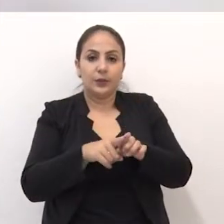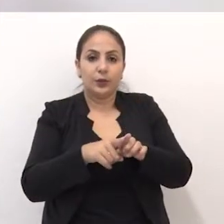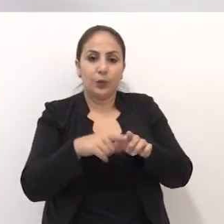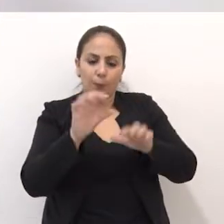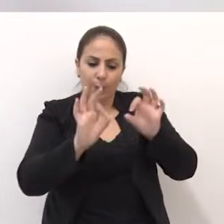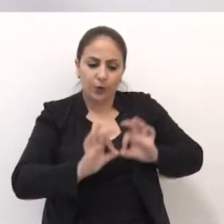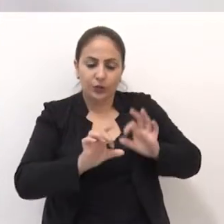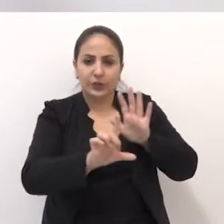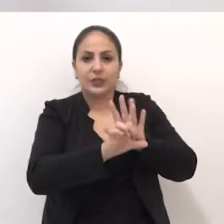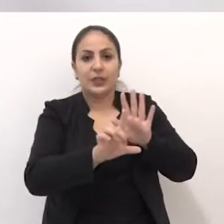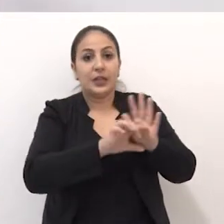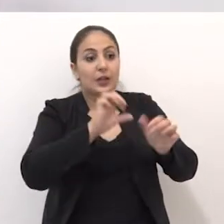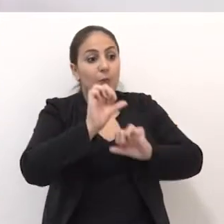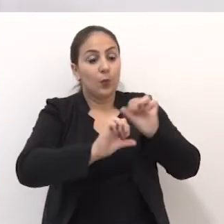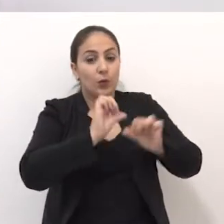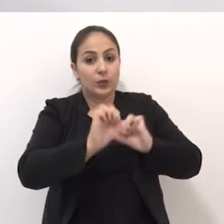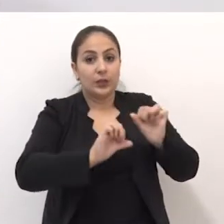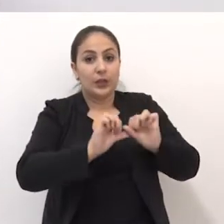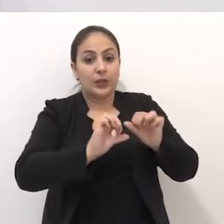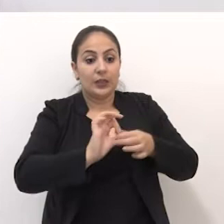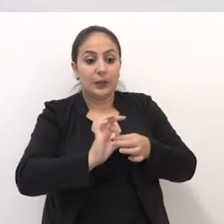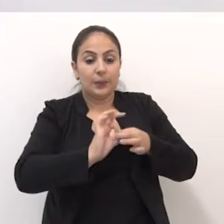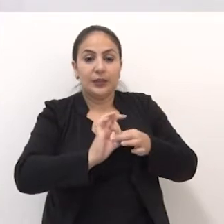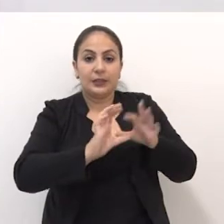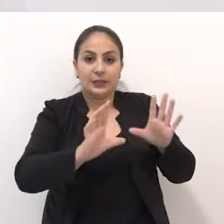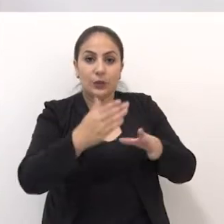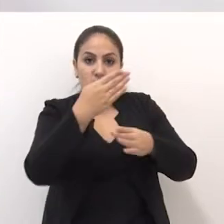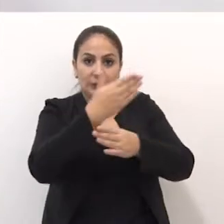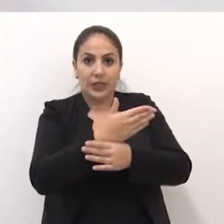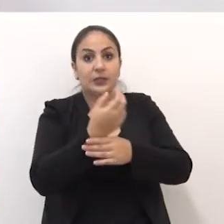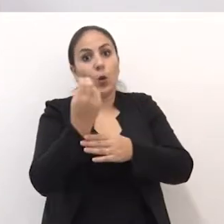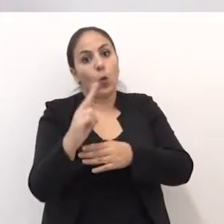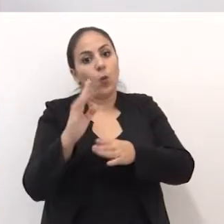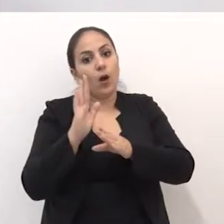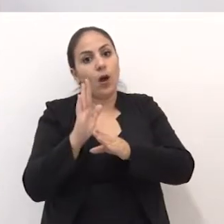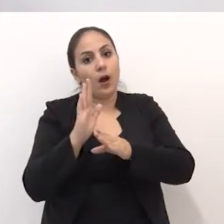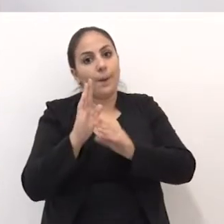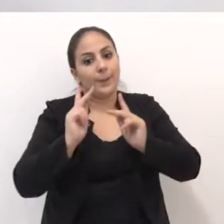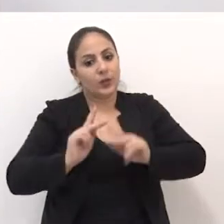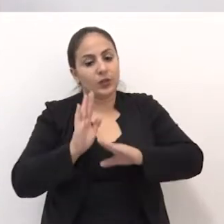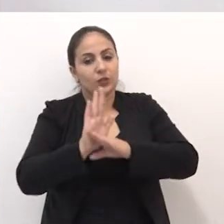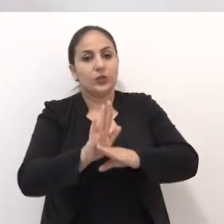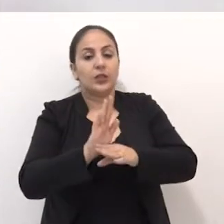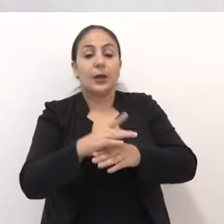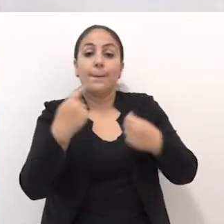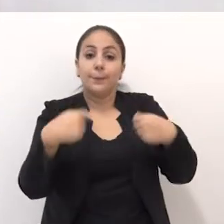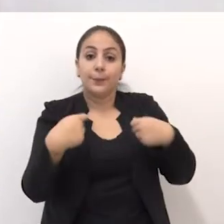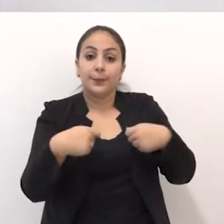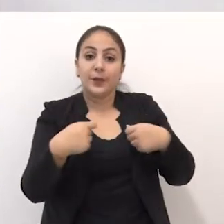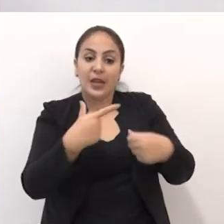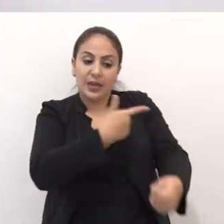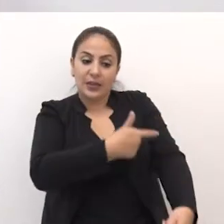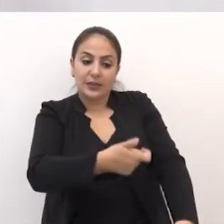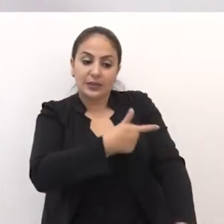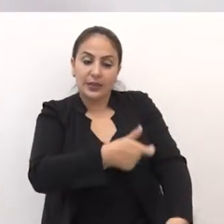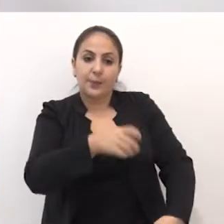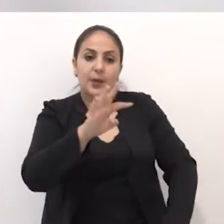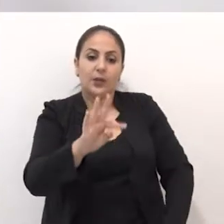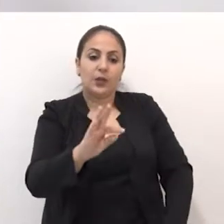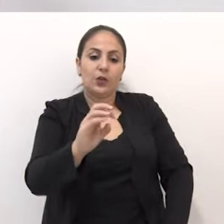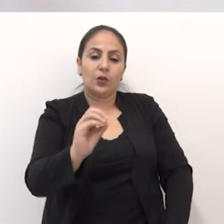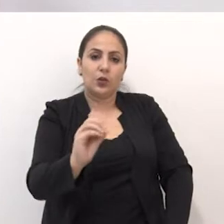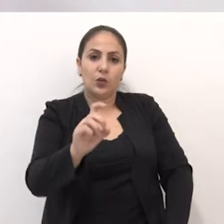lei que altera os permissionários de táxis e o auxiliar, eles terão passado por exame toxicológico e